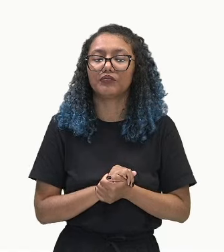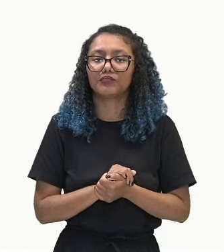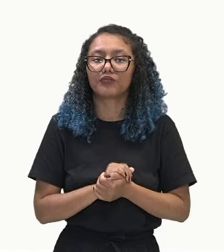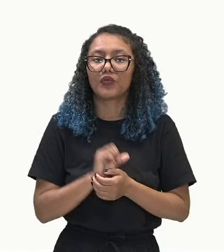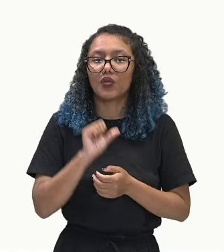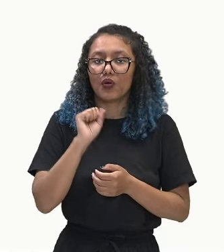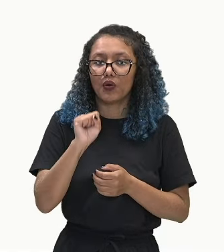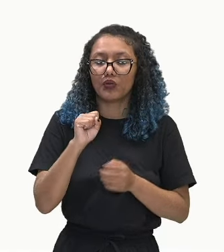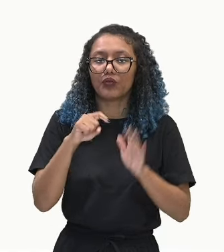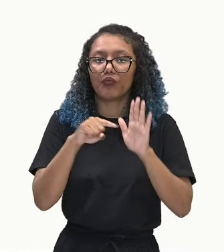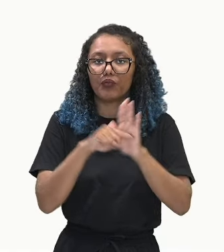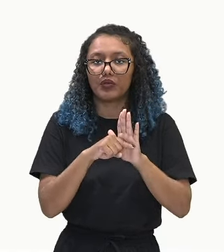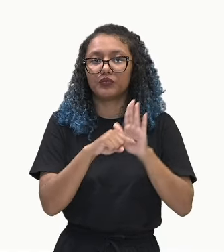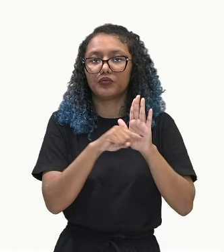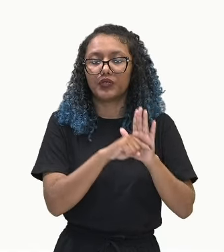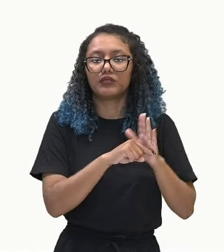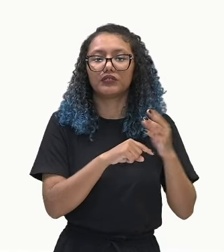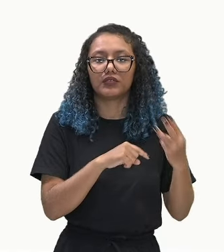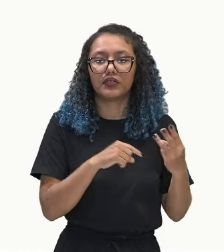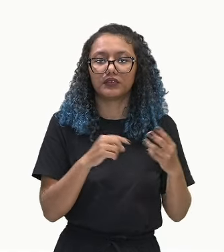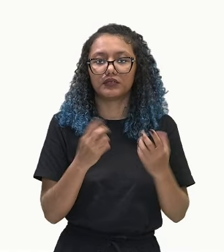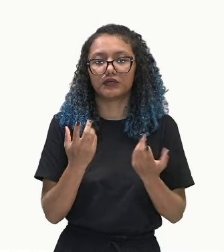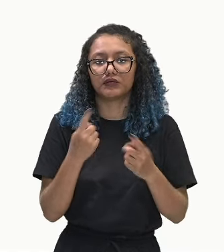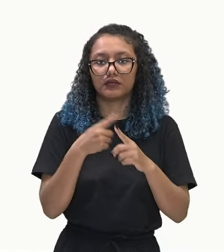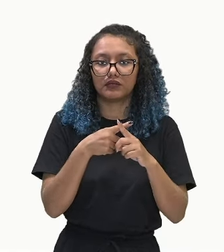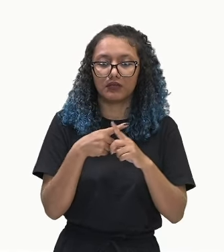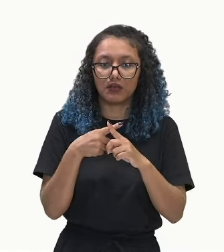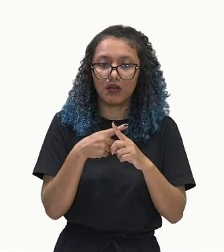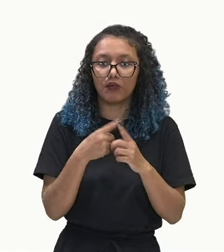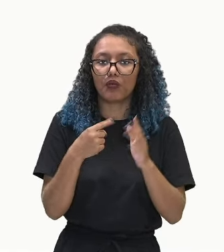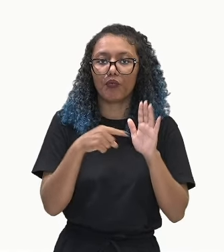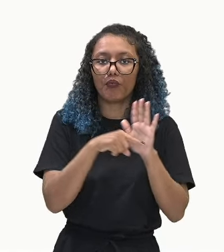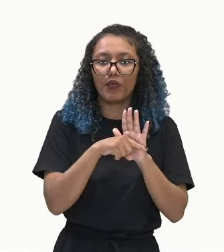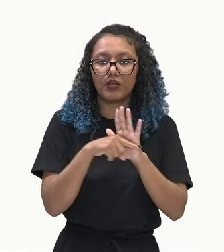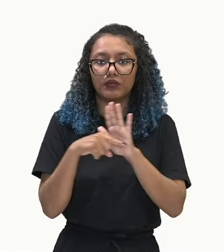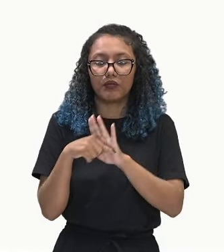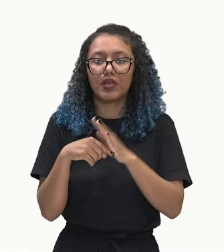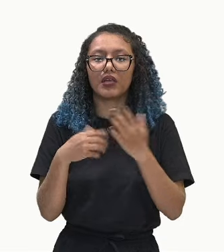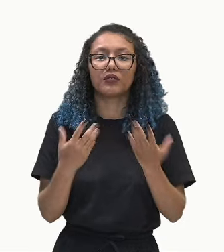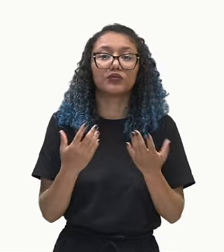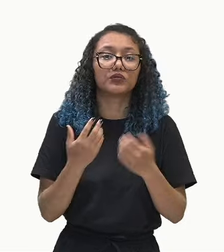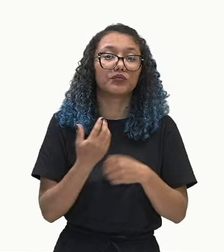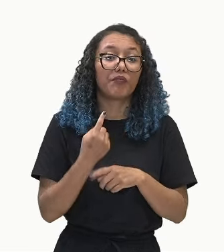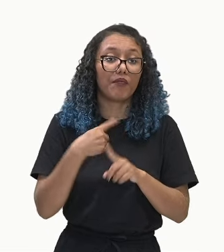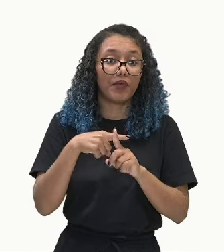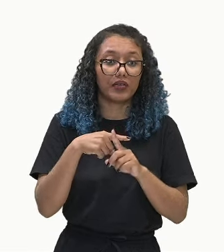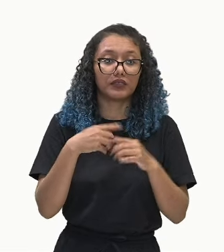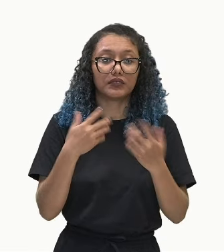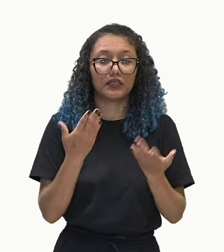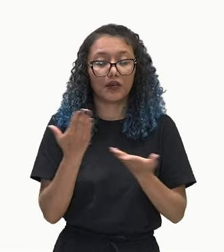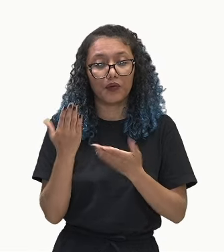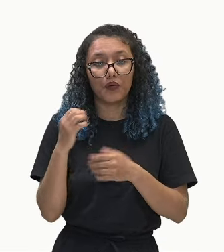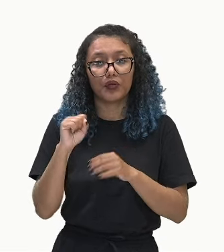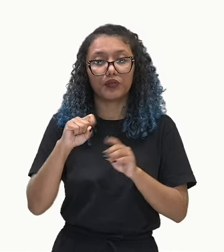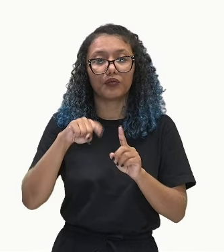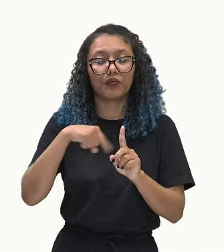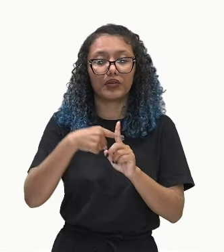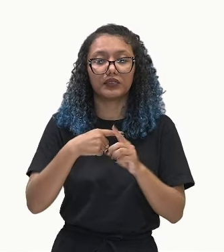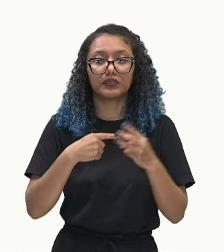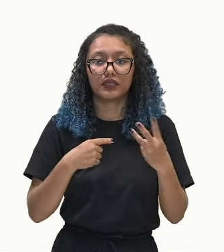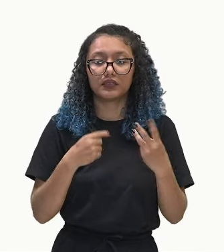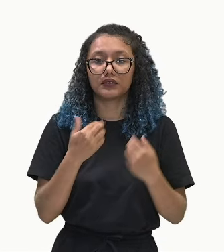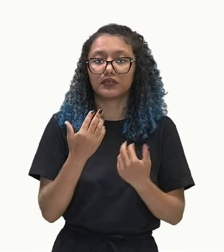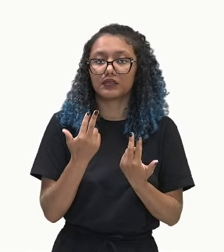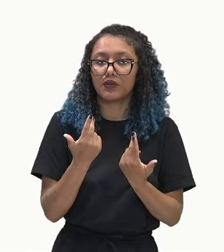3. Fazendo o jogo de sinal, menos com menos dá mais, então vamos ter 8 mais 3, que dá